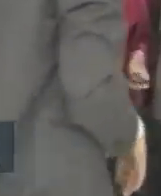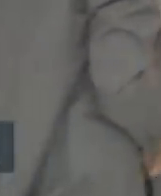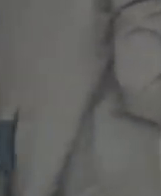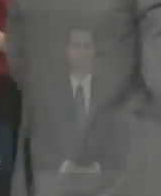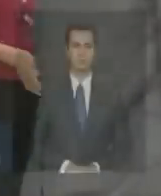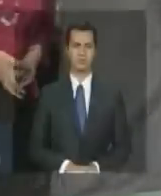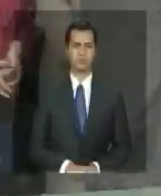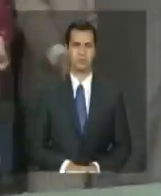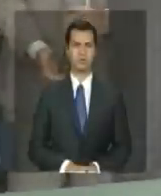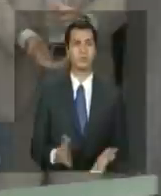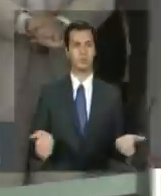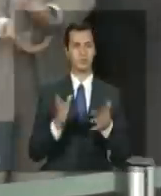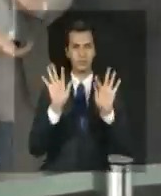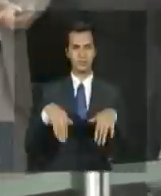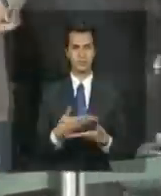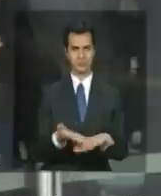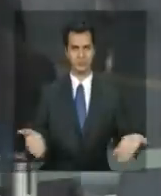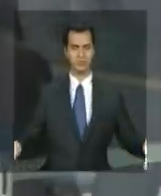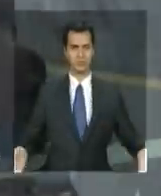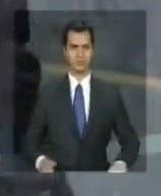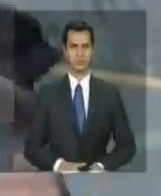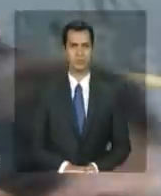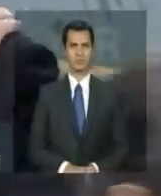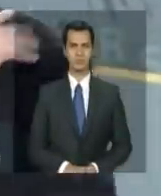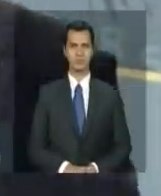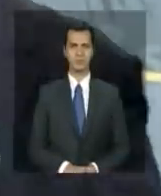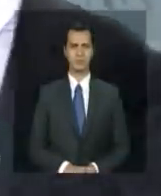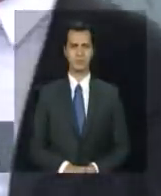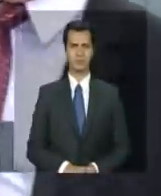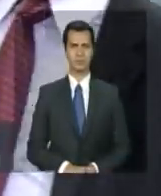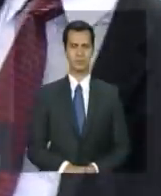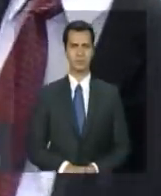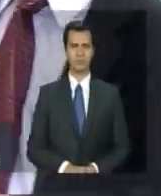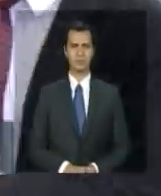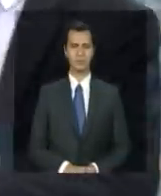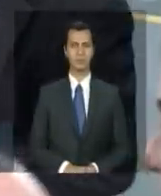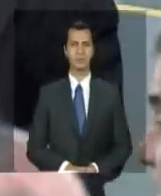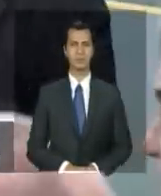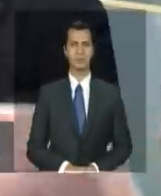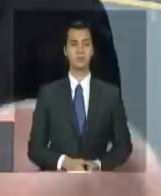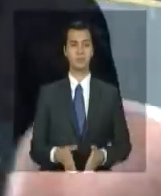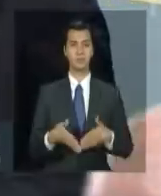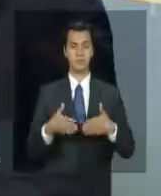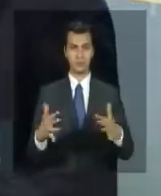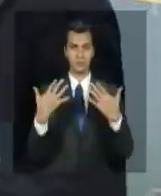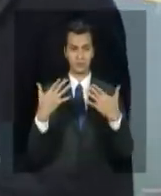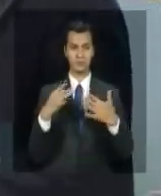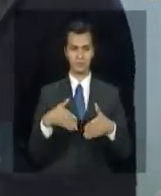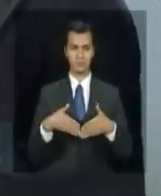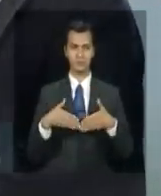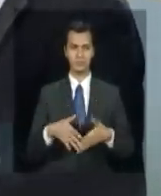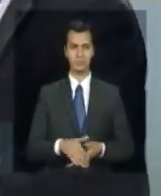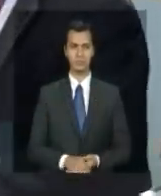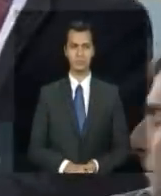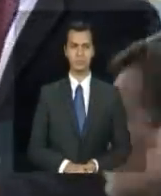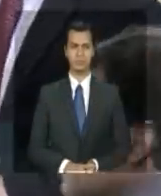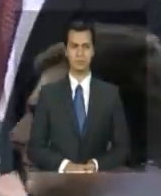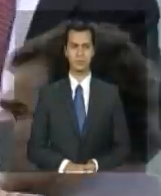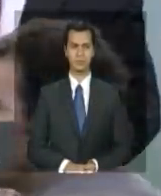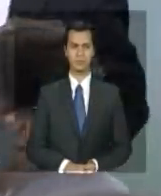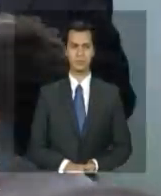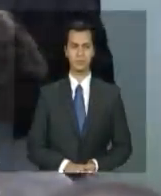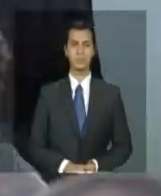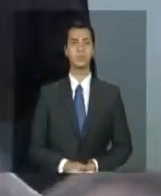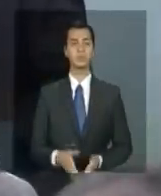está encerrada esta cerimônia senhoras e senhores sua atenção por favor pedimos a